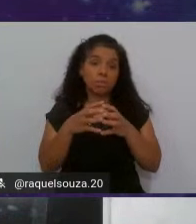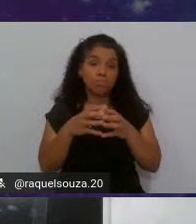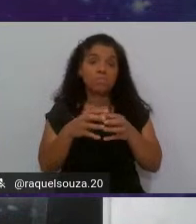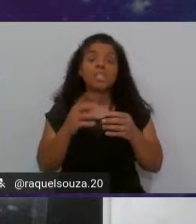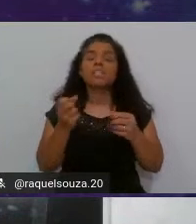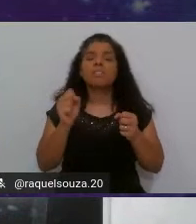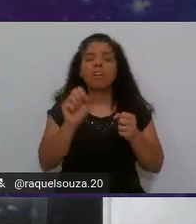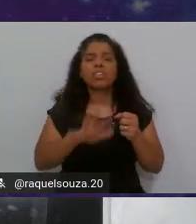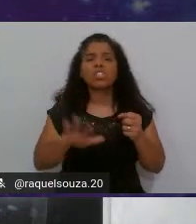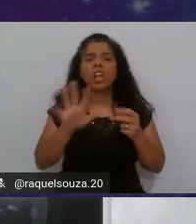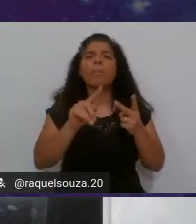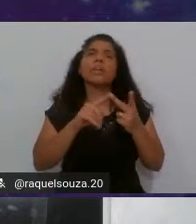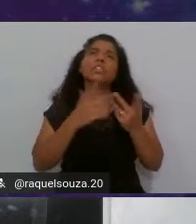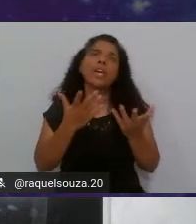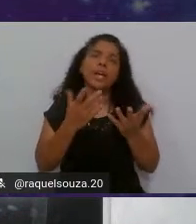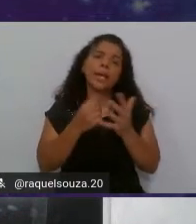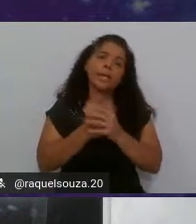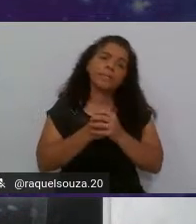Geralmente,